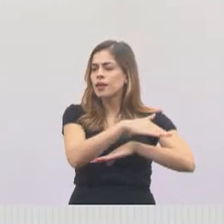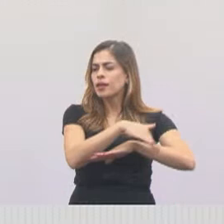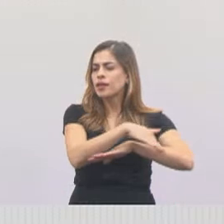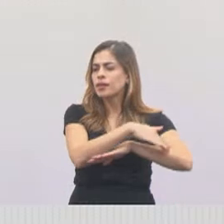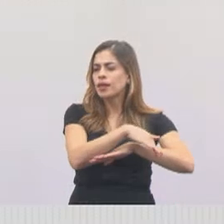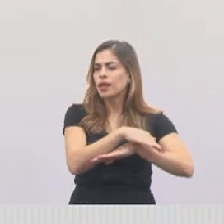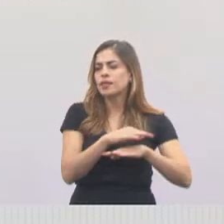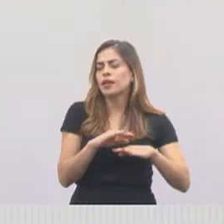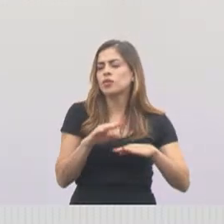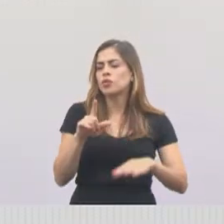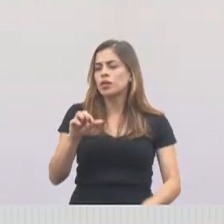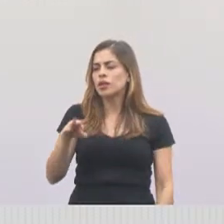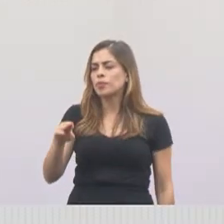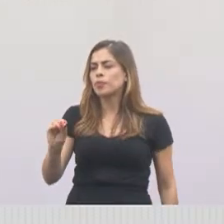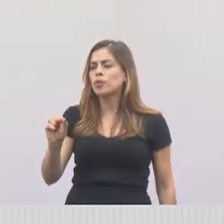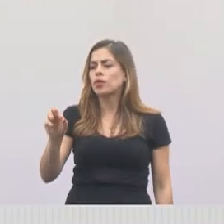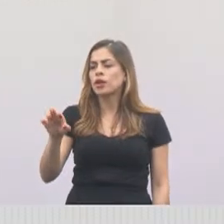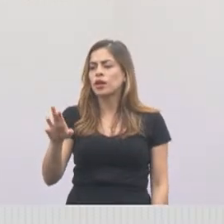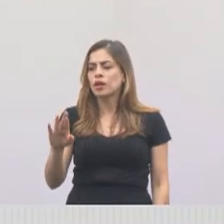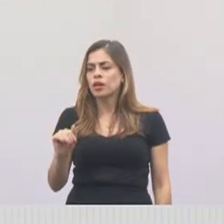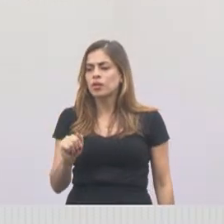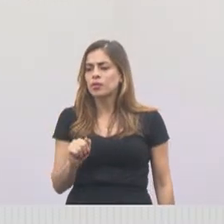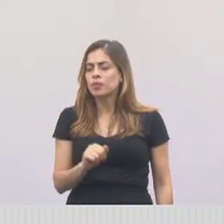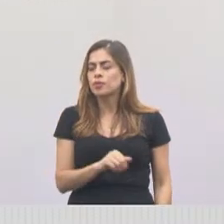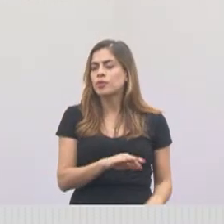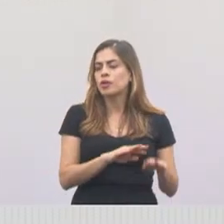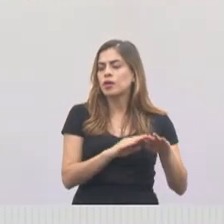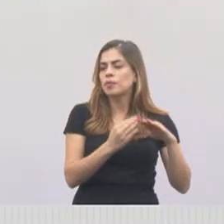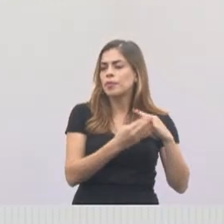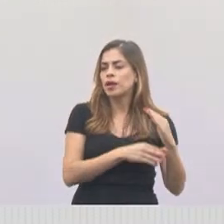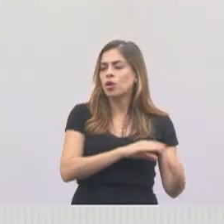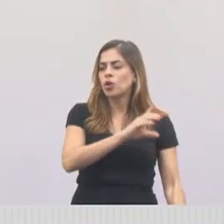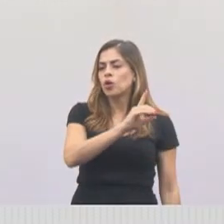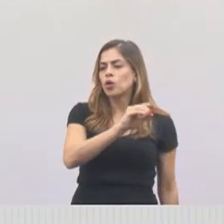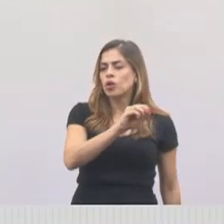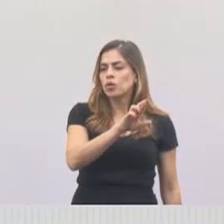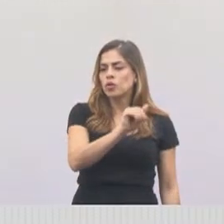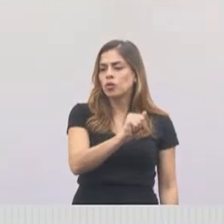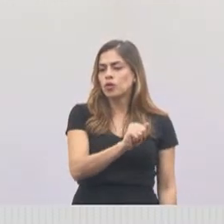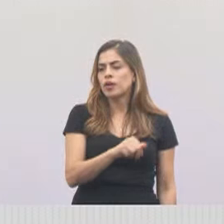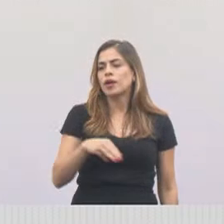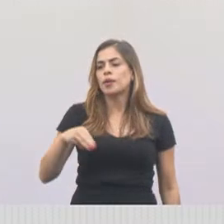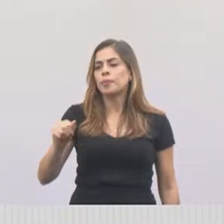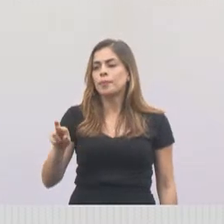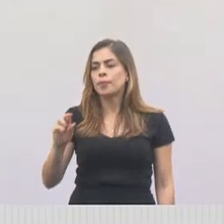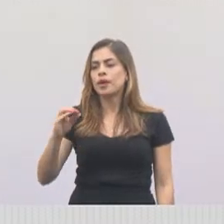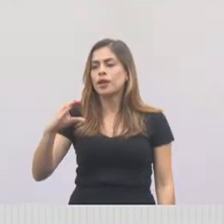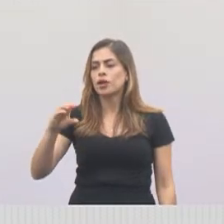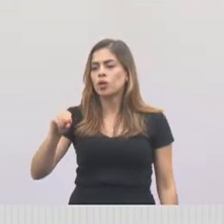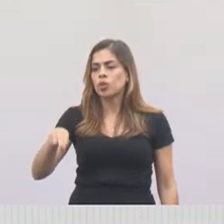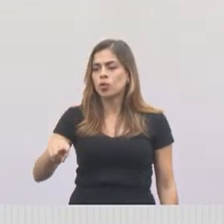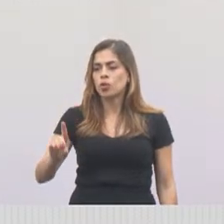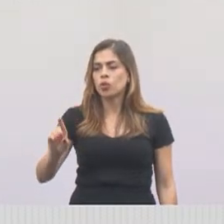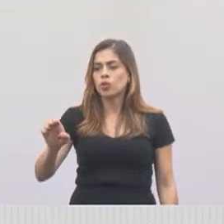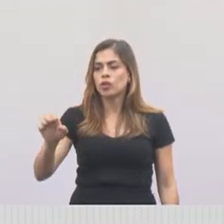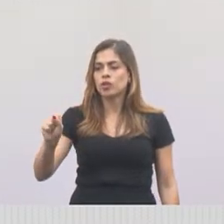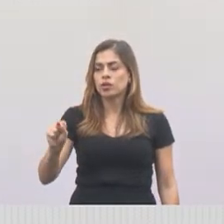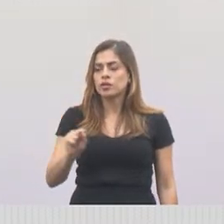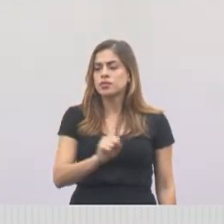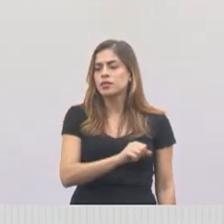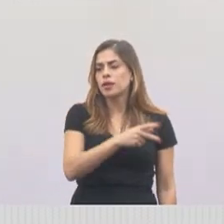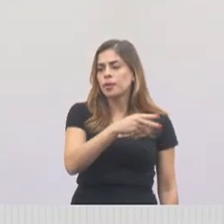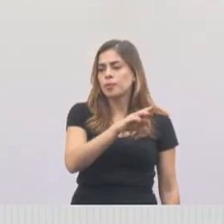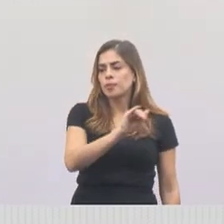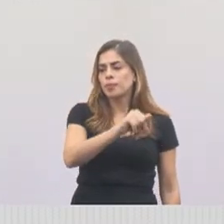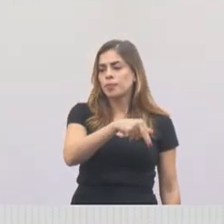Então, lá vai abranger Jardim Dora, Jardim do Marquês, Jardim Primavera, Jardim Luísa, Vila